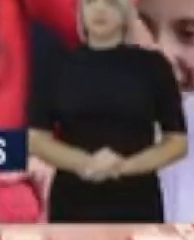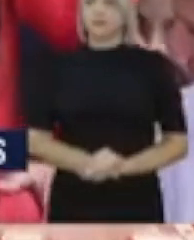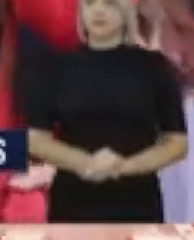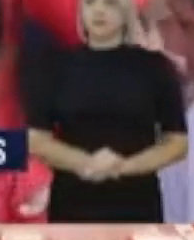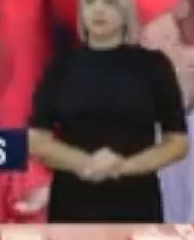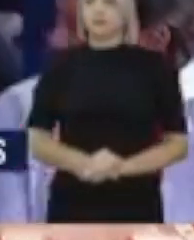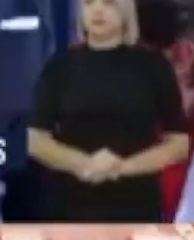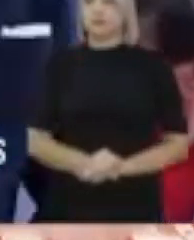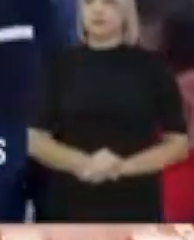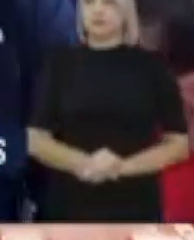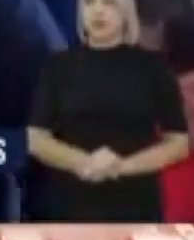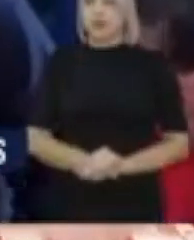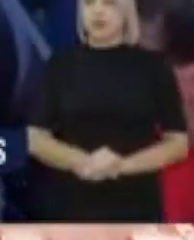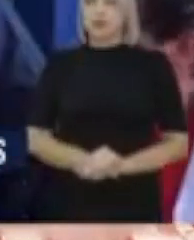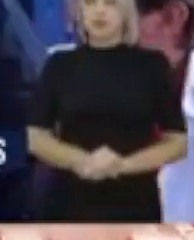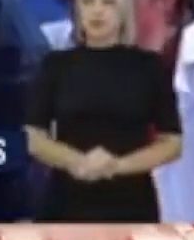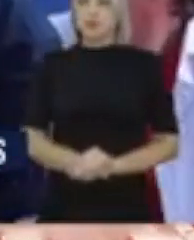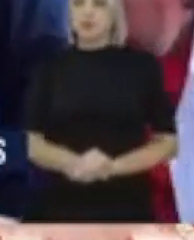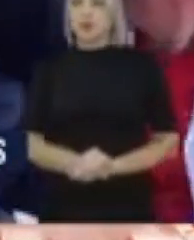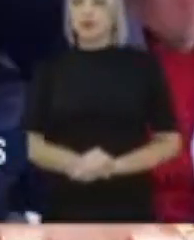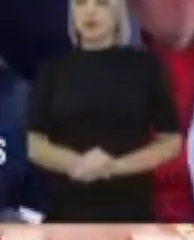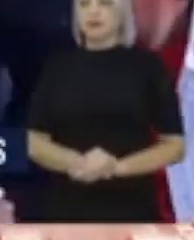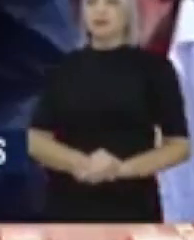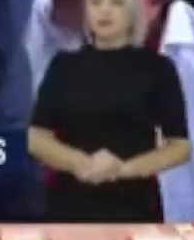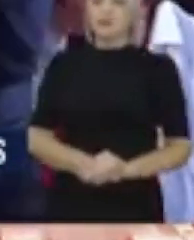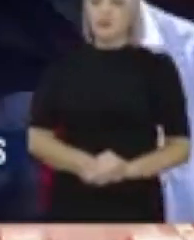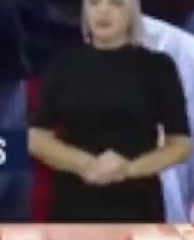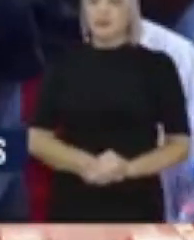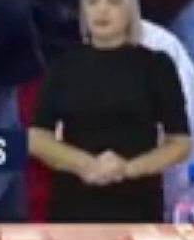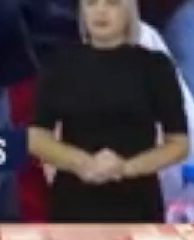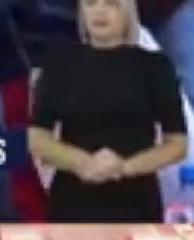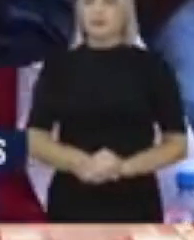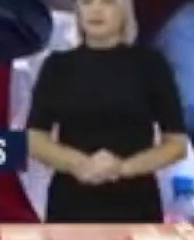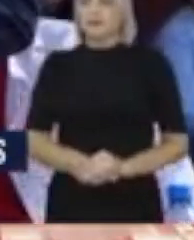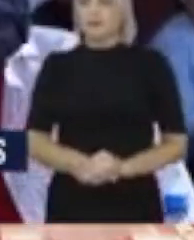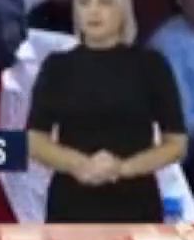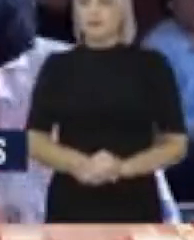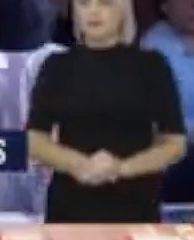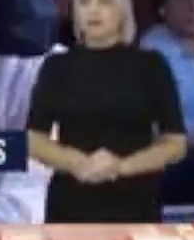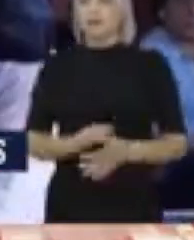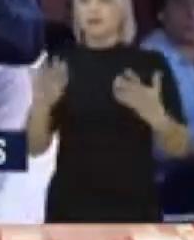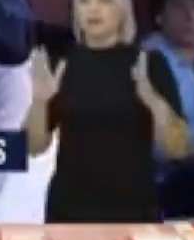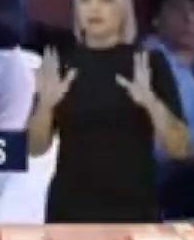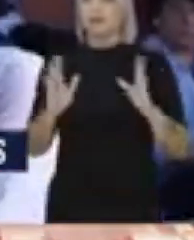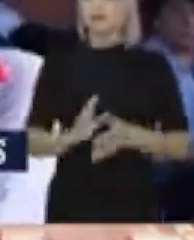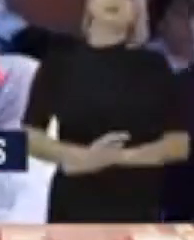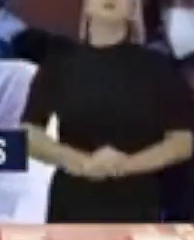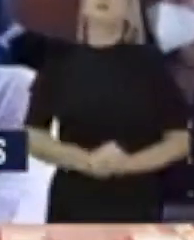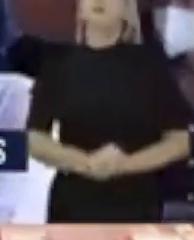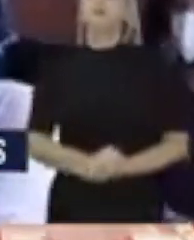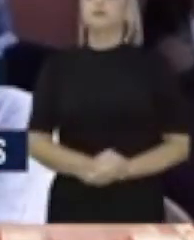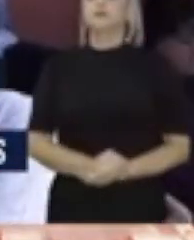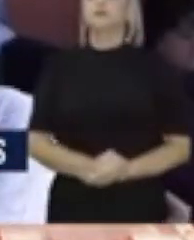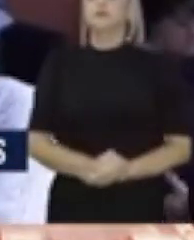discretamente, ou sem compromissos, enfim. E, por outro lado, então, a campanha do PT aposta que, nesse